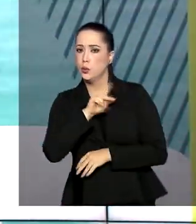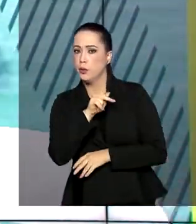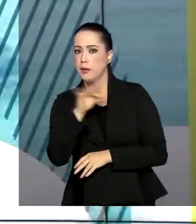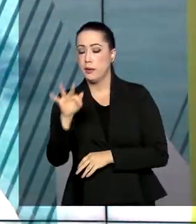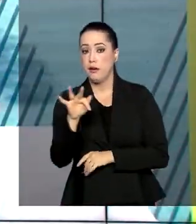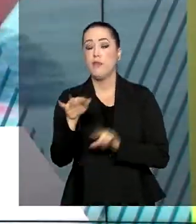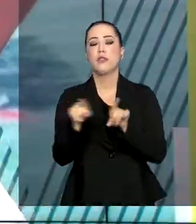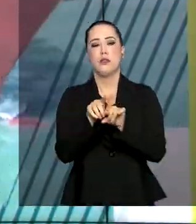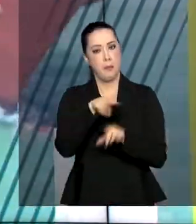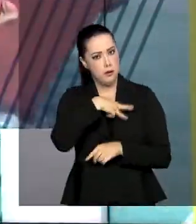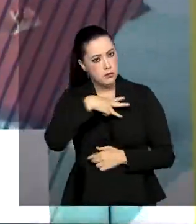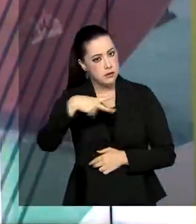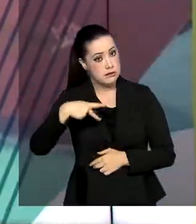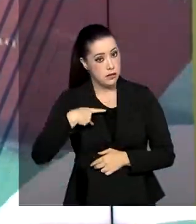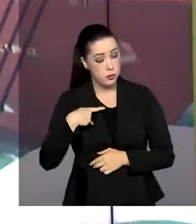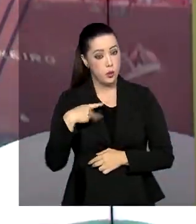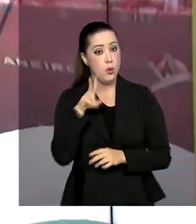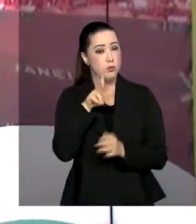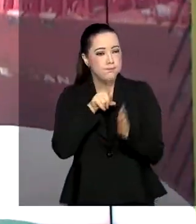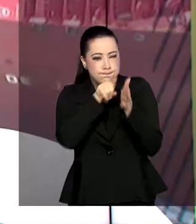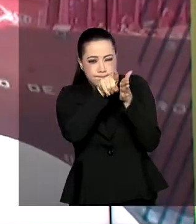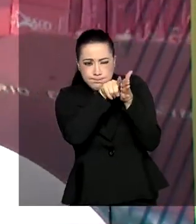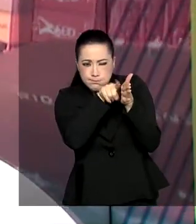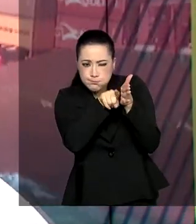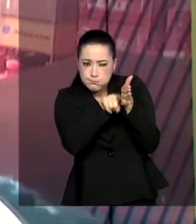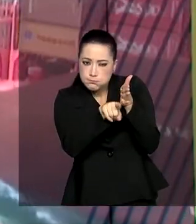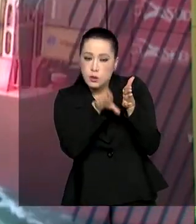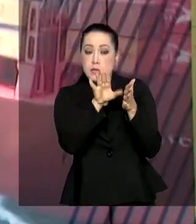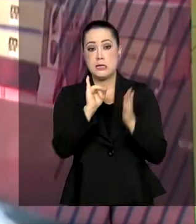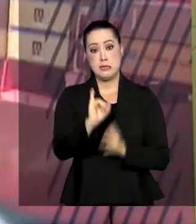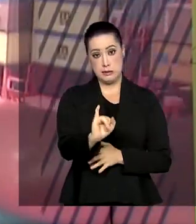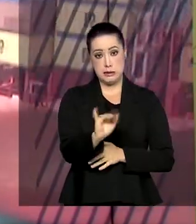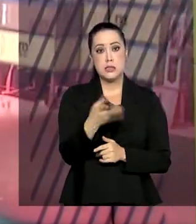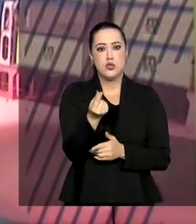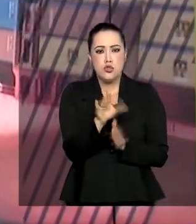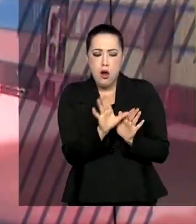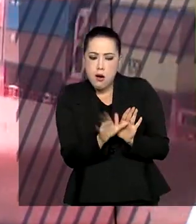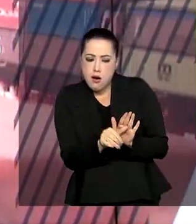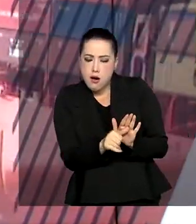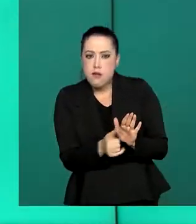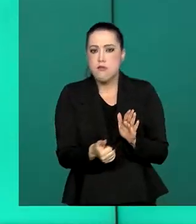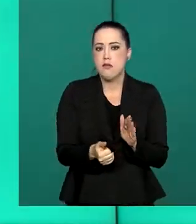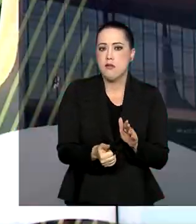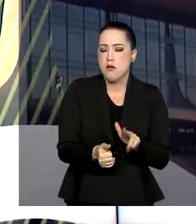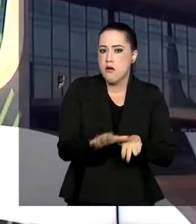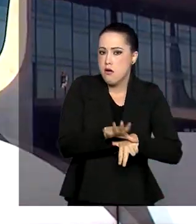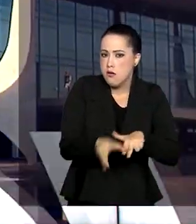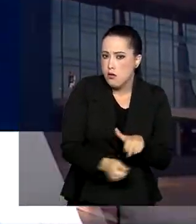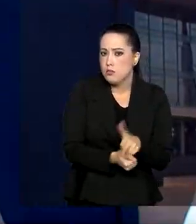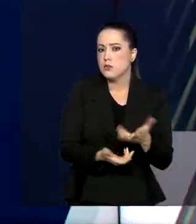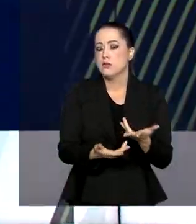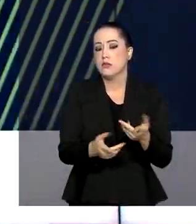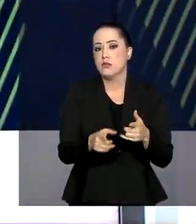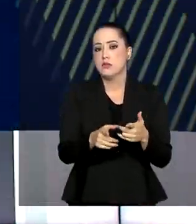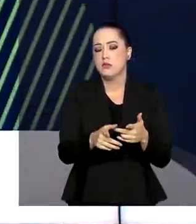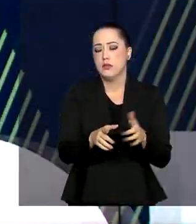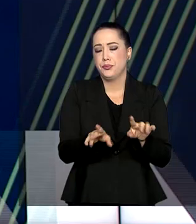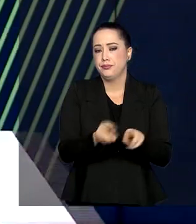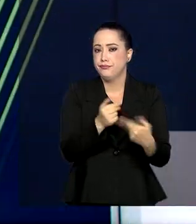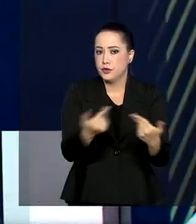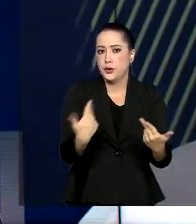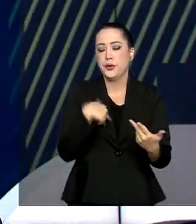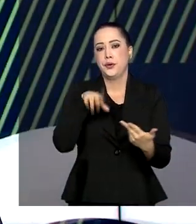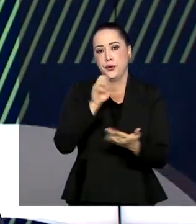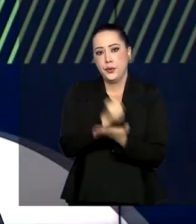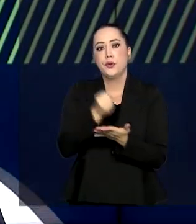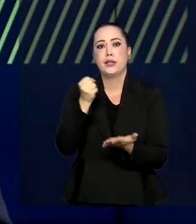Federal e o Ministério Público, investiga direcionamento e desvios de recursos em contratações de serviços para combate ao coronavírus